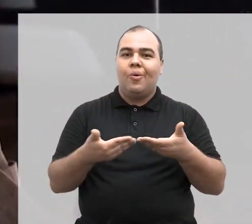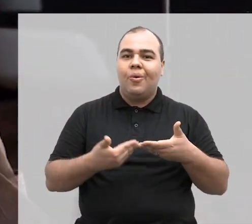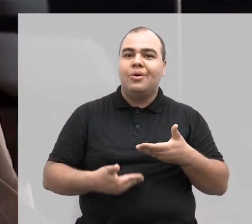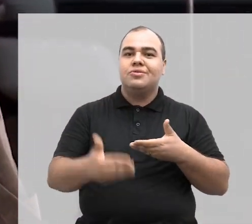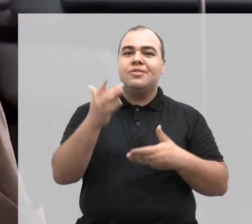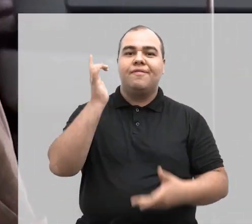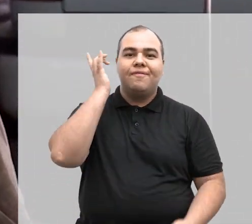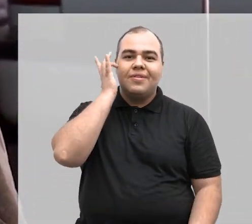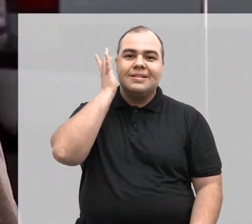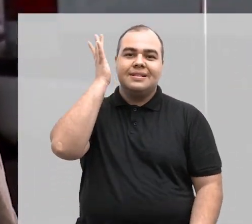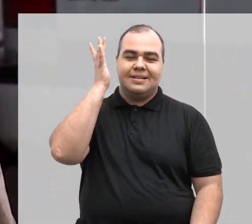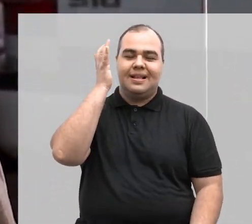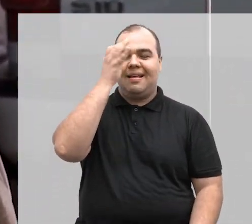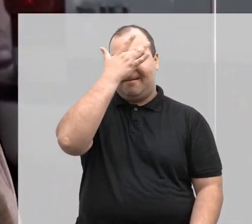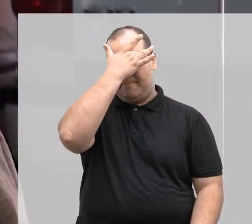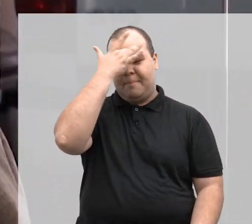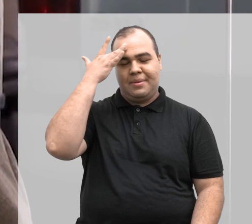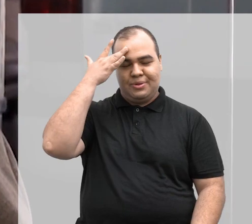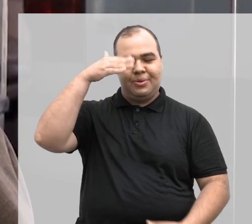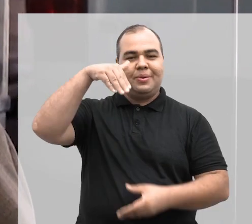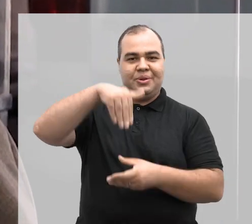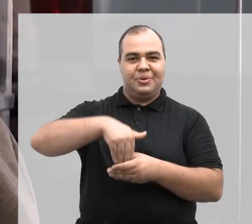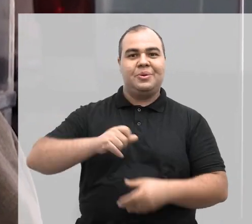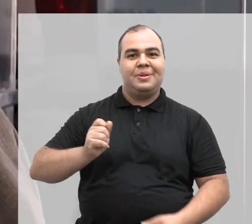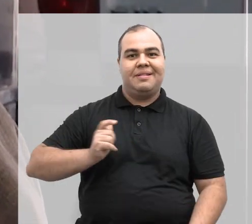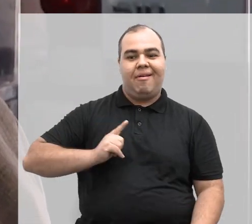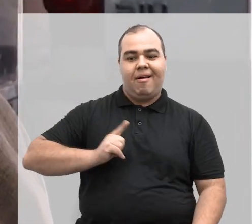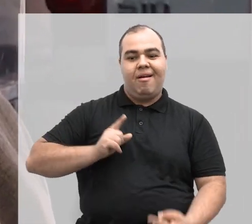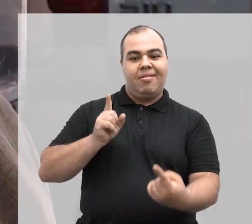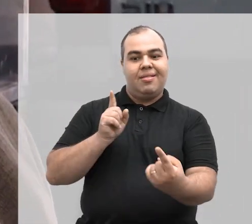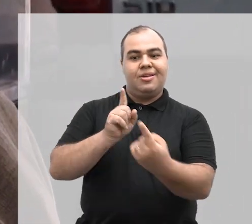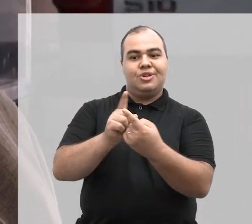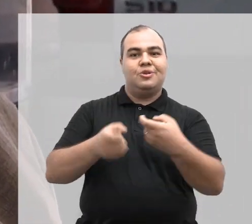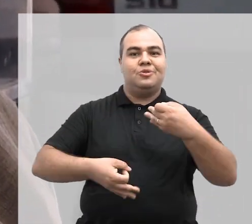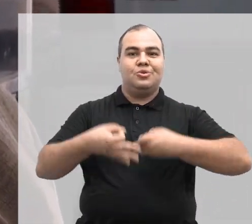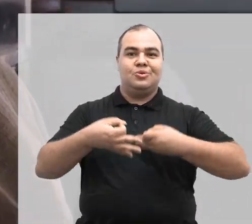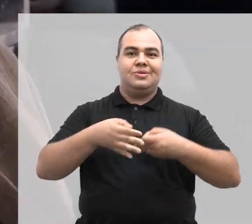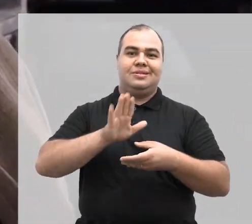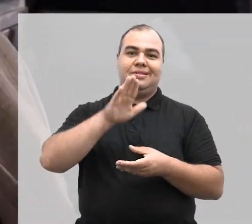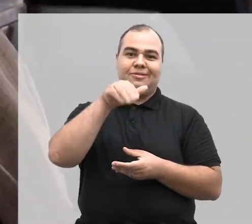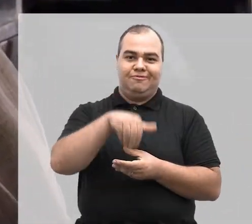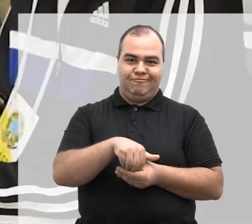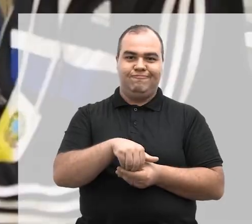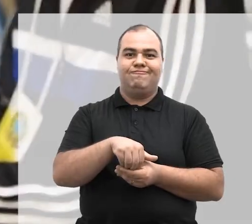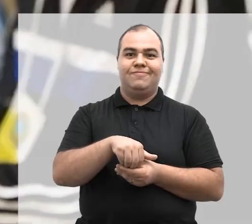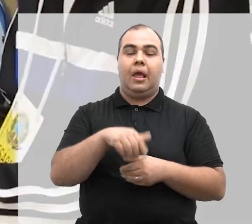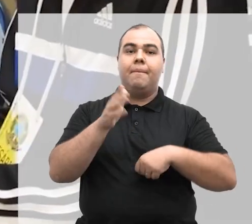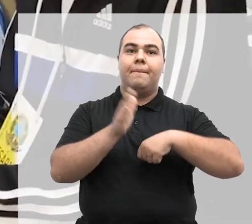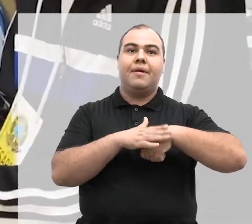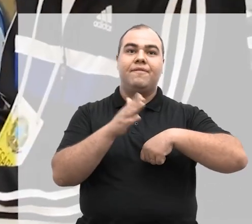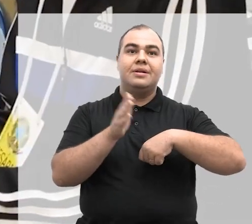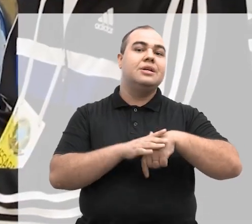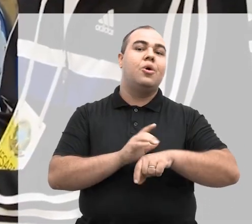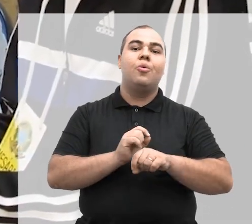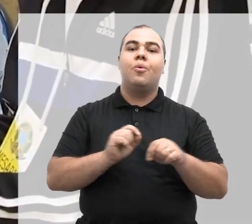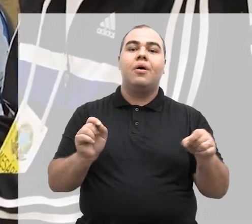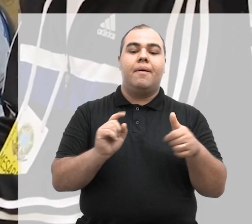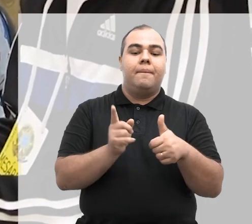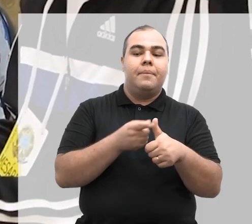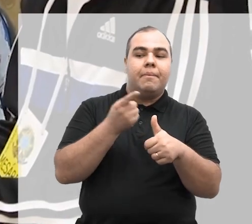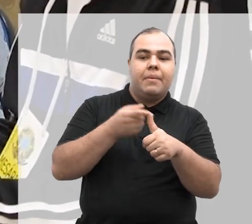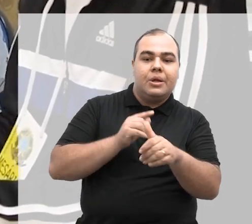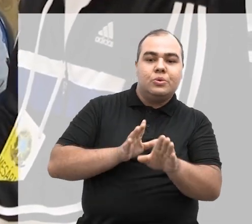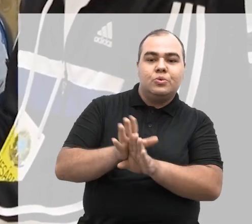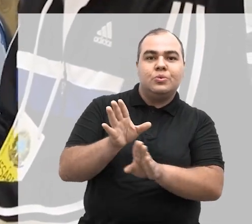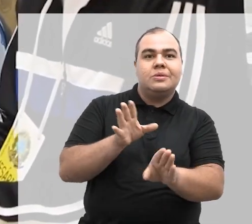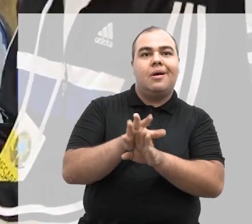a facilidade que o eleitor tem para ser atendido pela justiça eleitoral, seja para fazer a sua